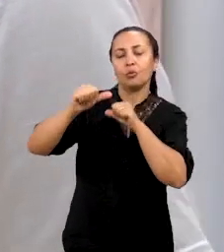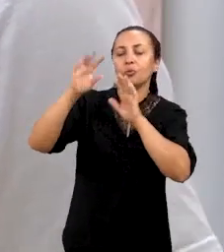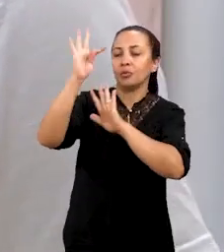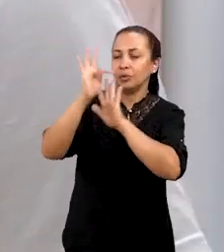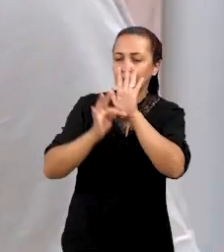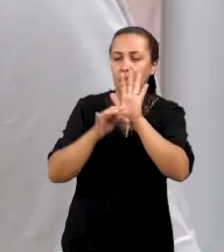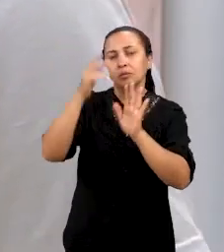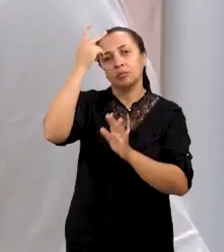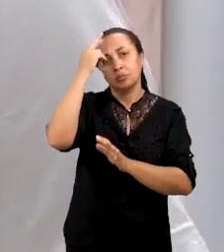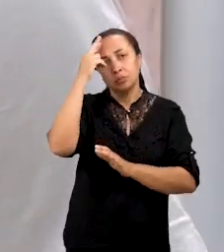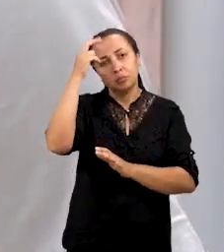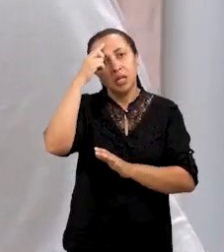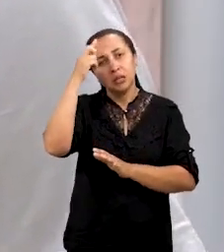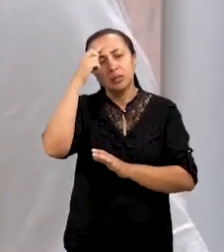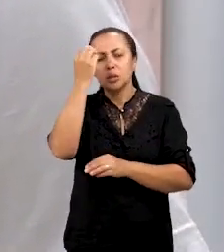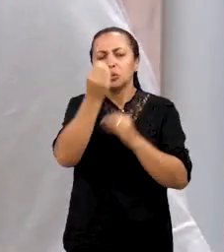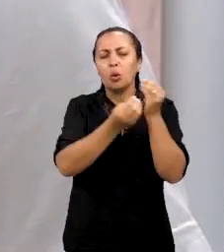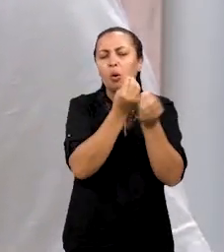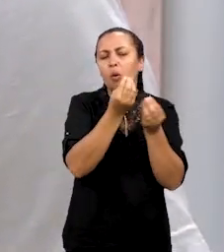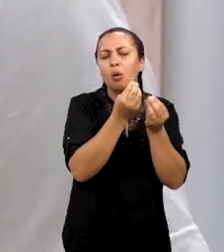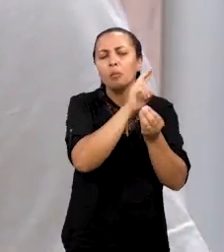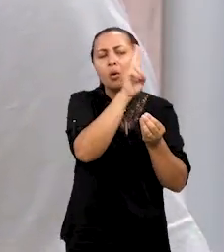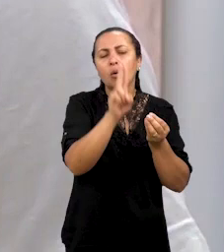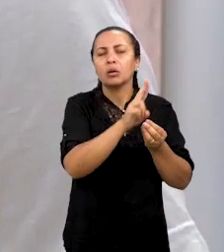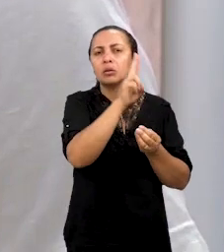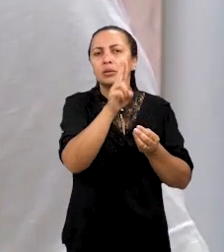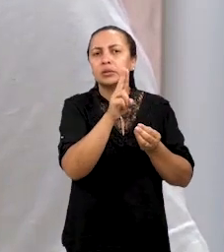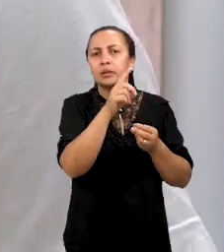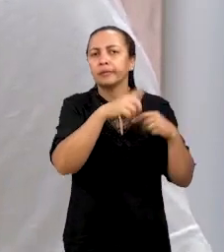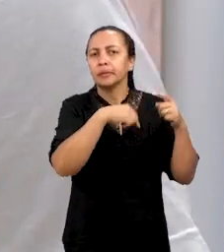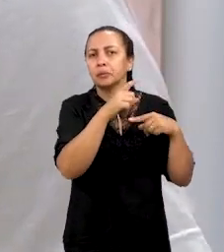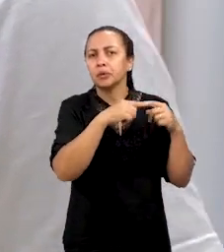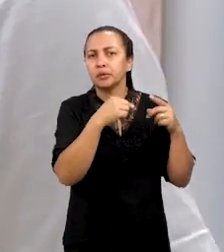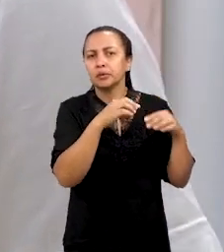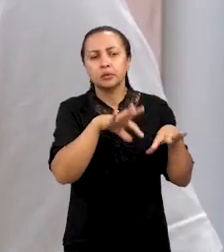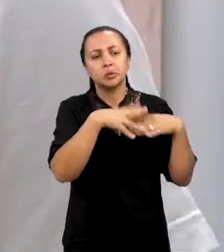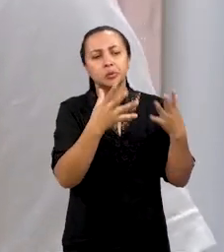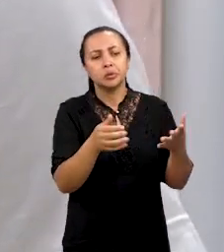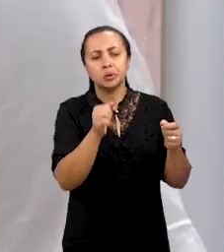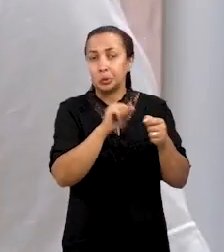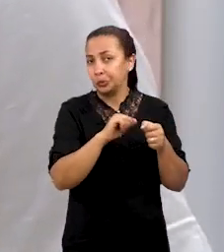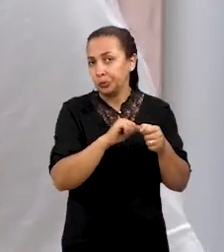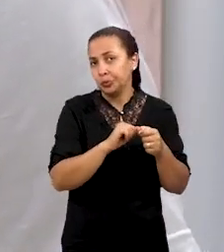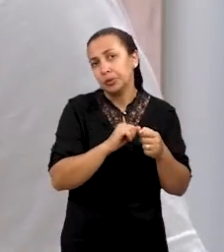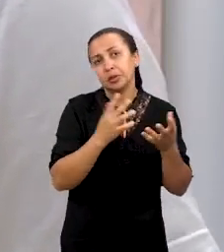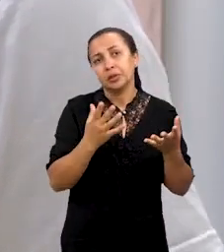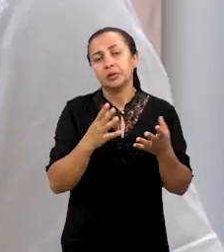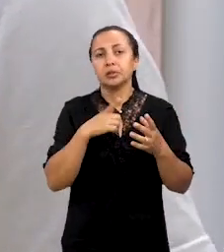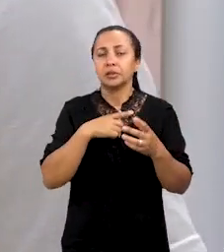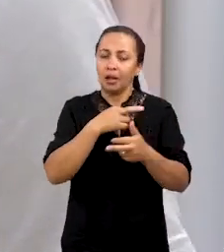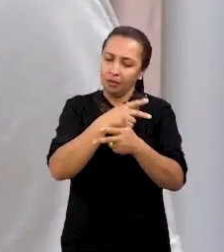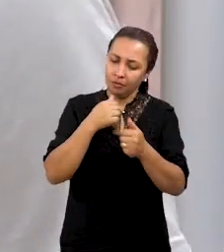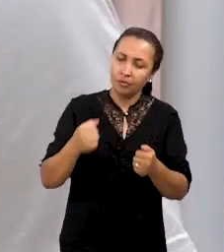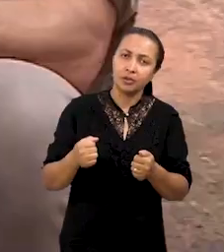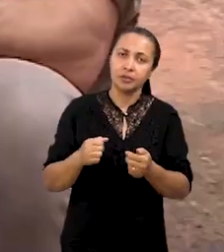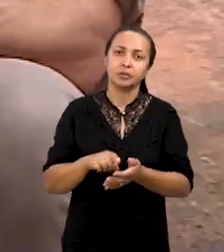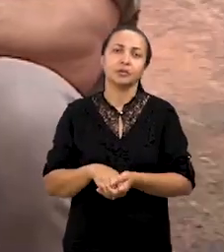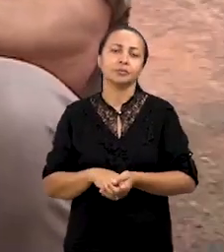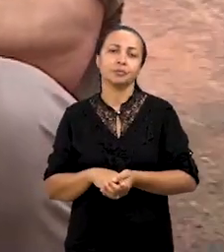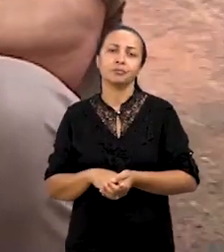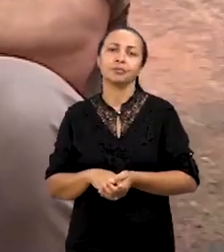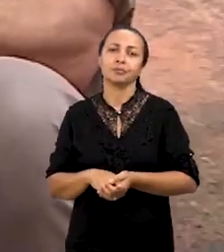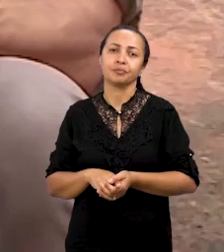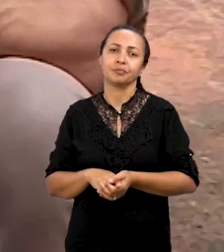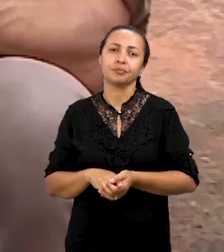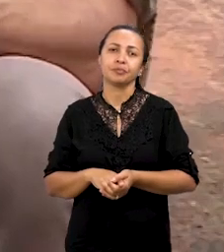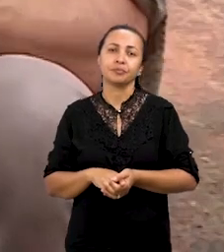pensando como esse material era utilizado, quando ele foi elaborado, a gente tem várias questões aí nesse sentido. A gente